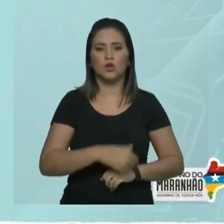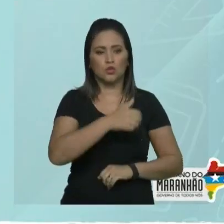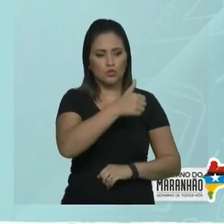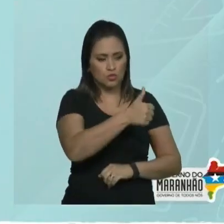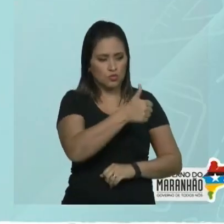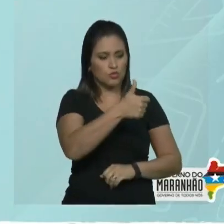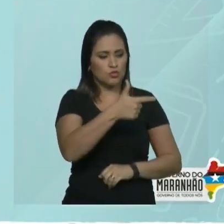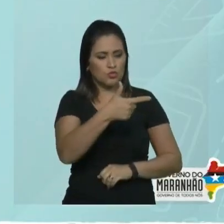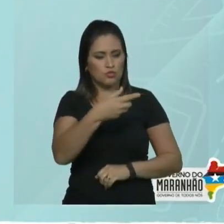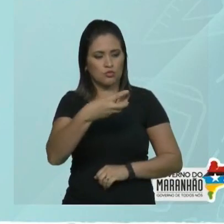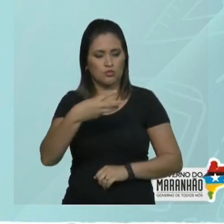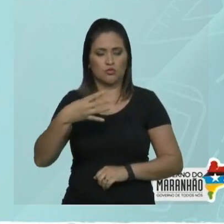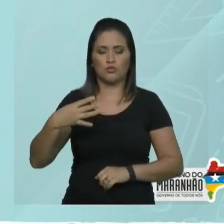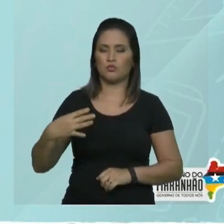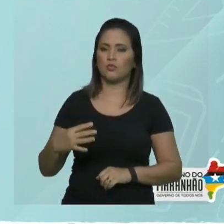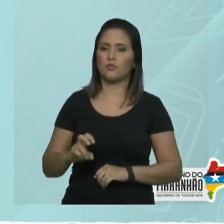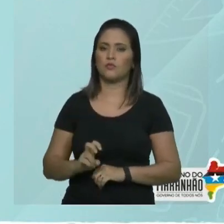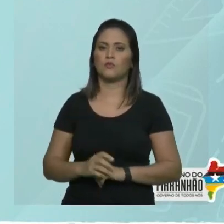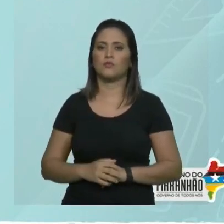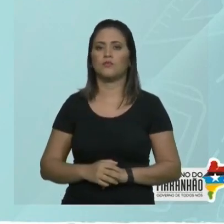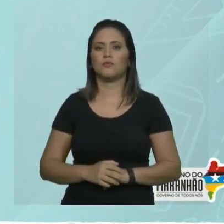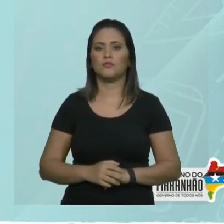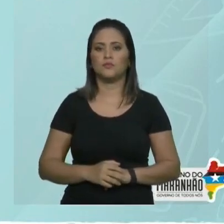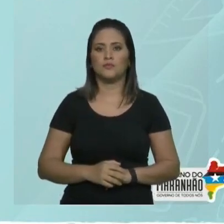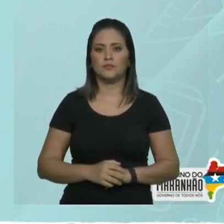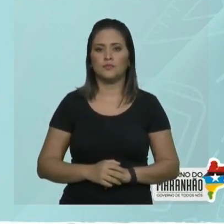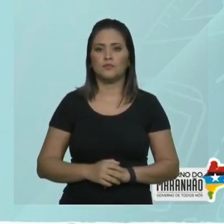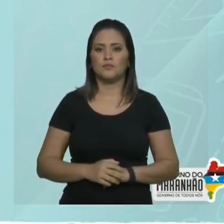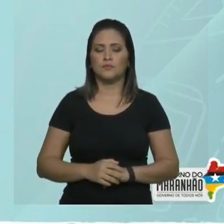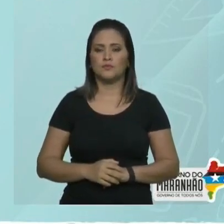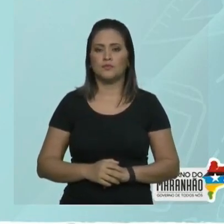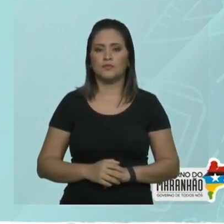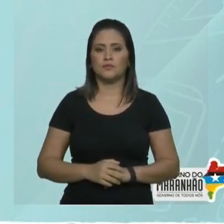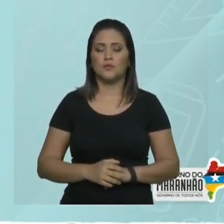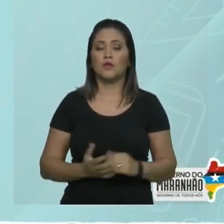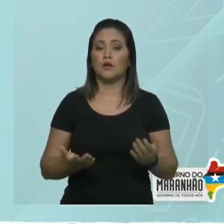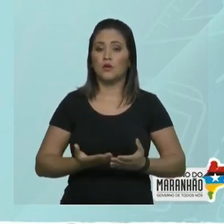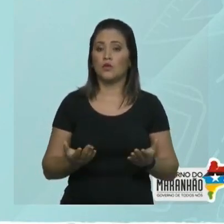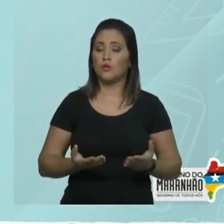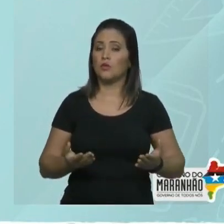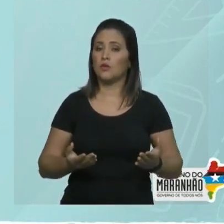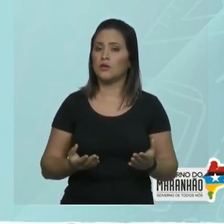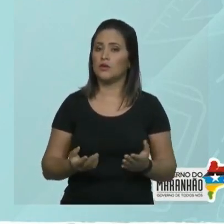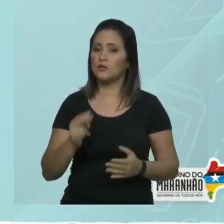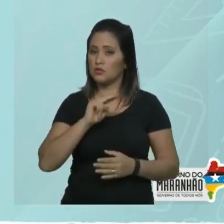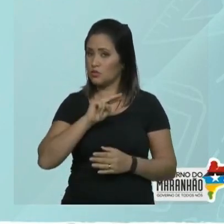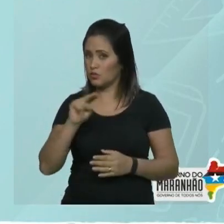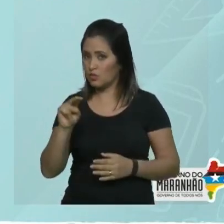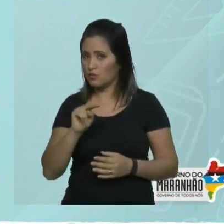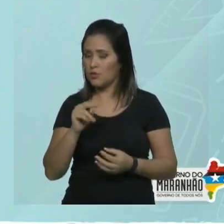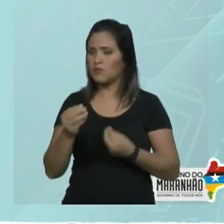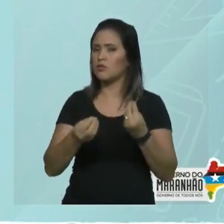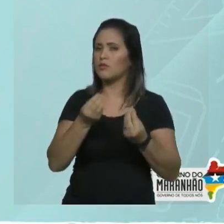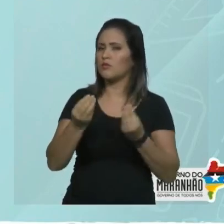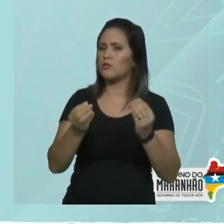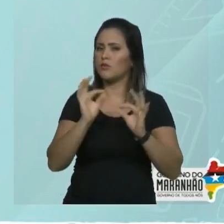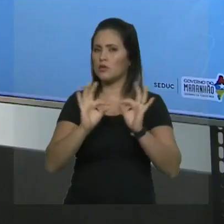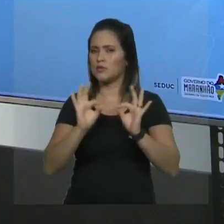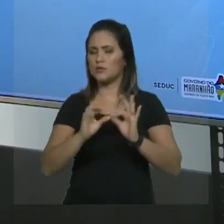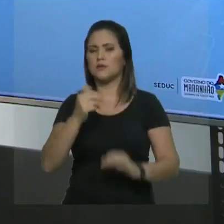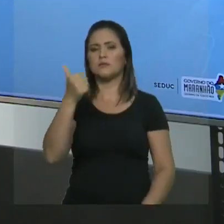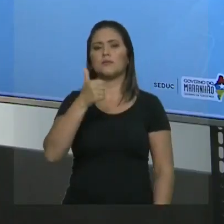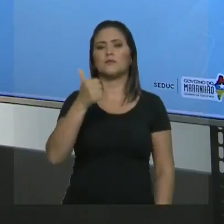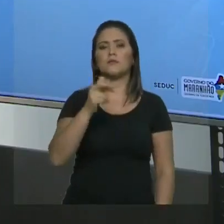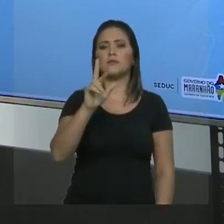Achei a cadeia principal e numerei. Tudo certo? Vamos dar o nome. Como é que eu vou proceder na hora de dar o nome? Primeiro os radicais